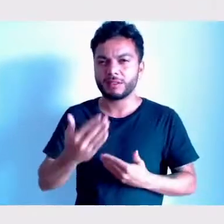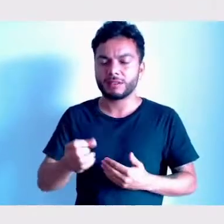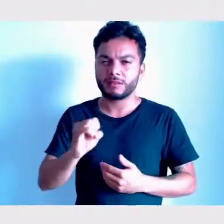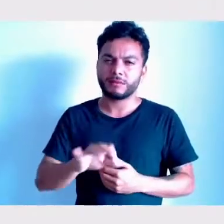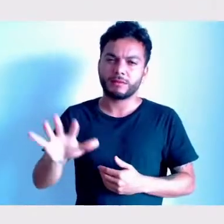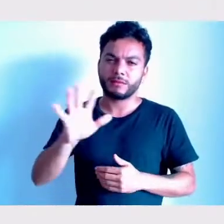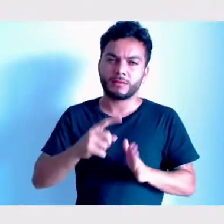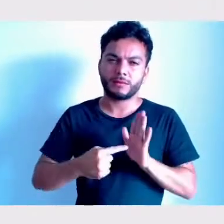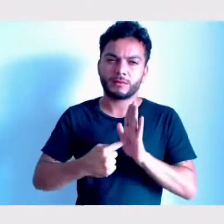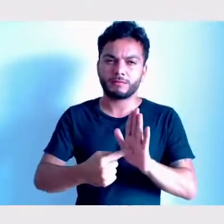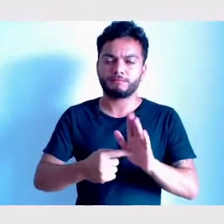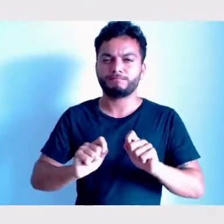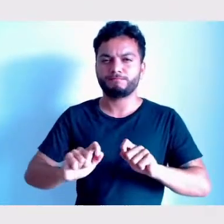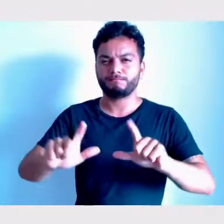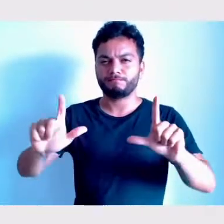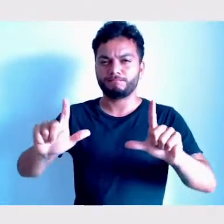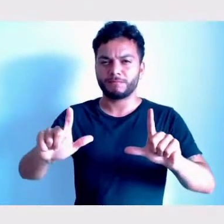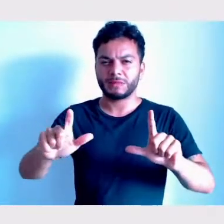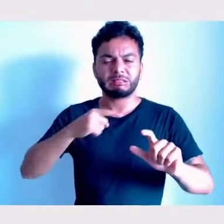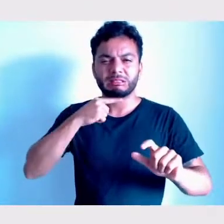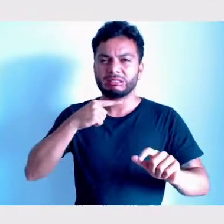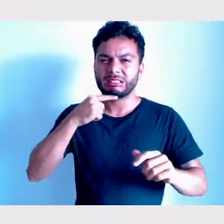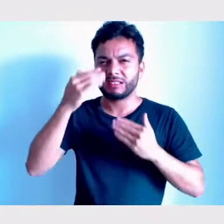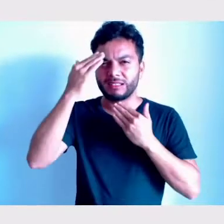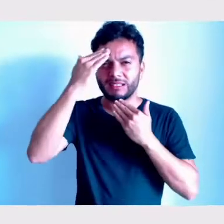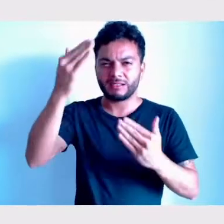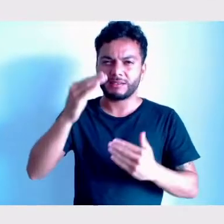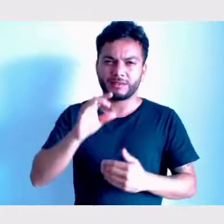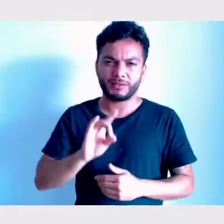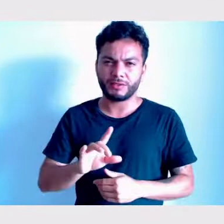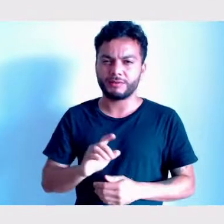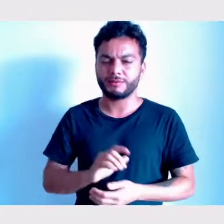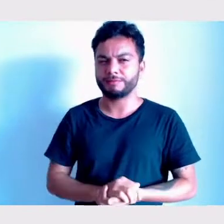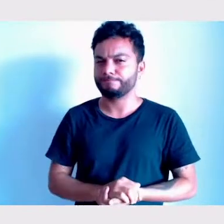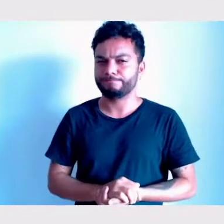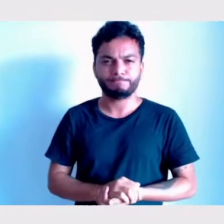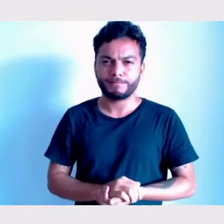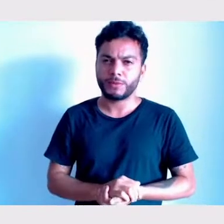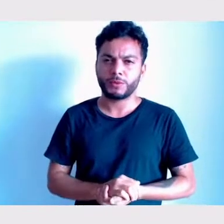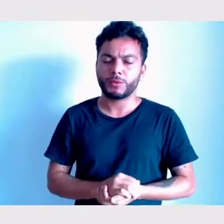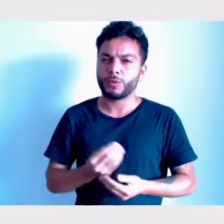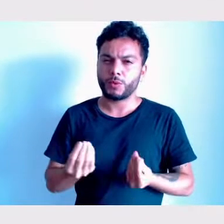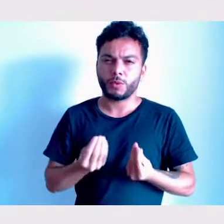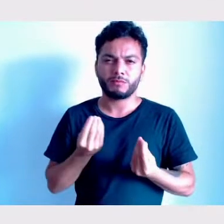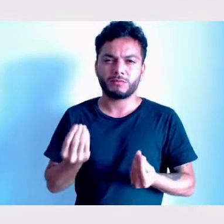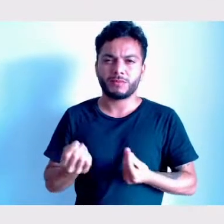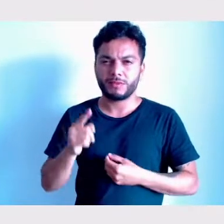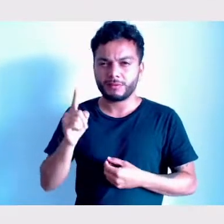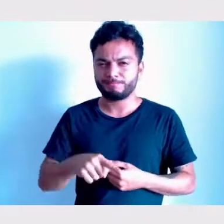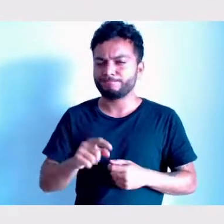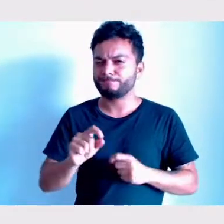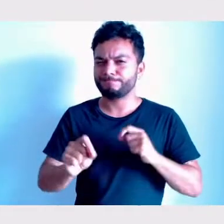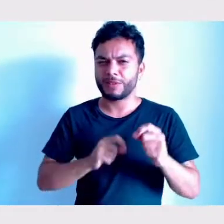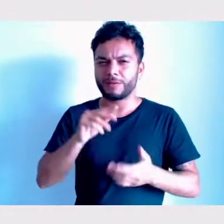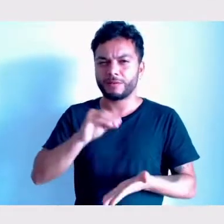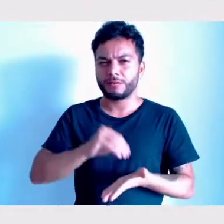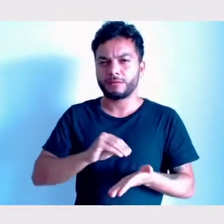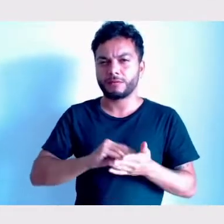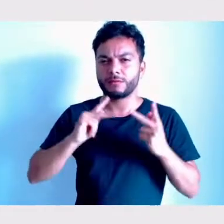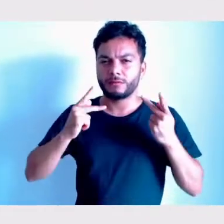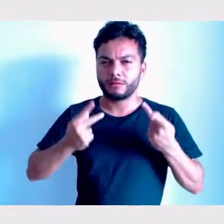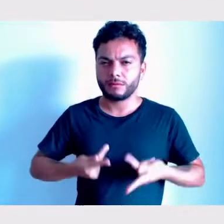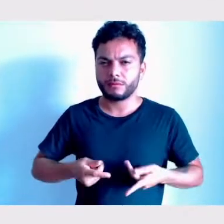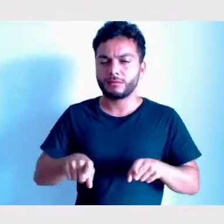vir para a tribuna e agradecer. É precário. É desumano e chega a ser criminal.